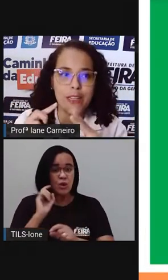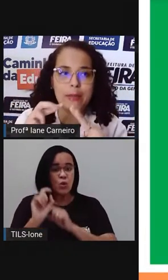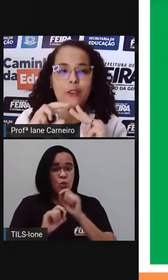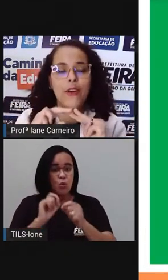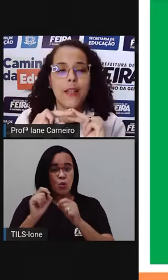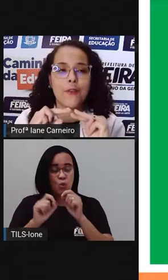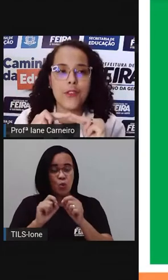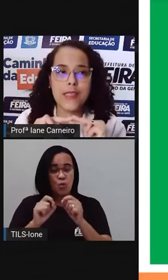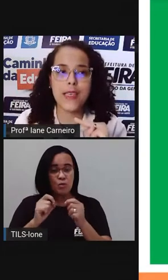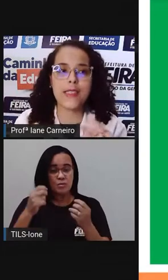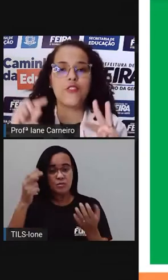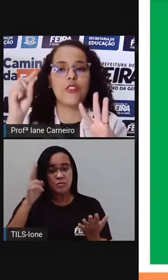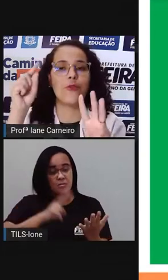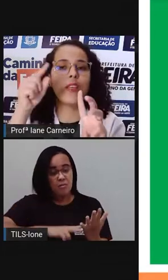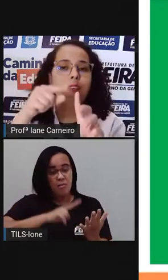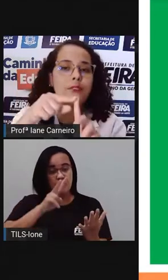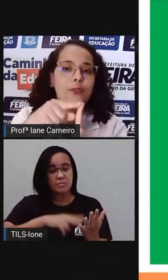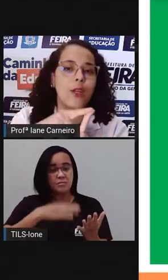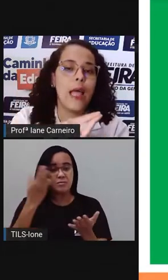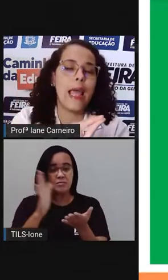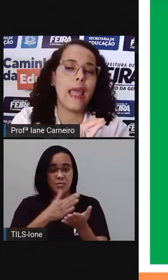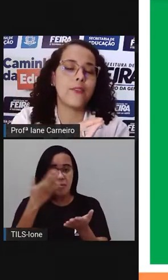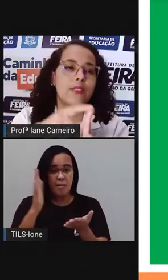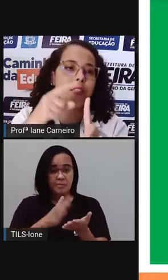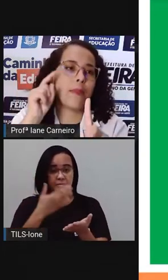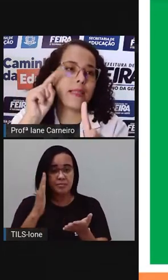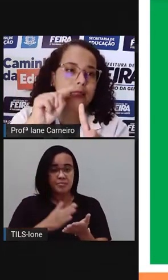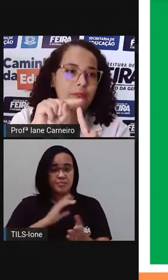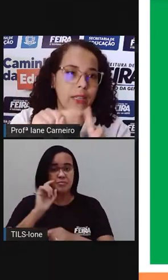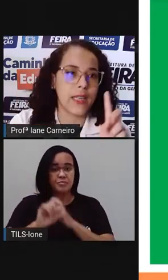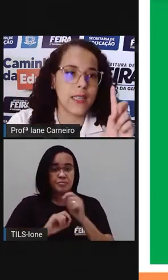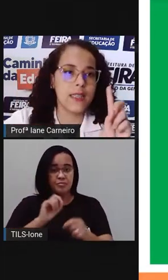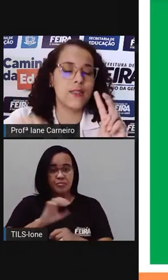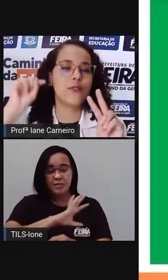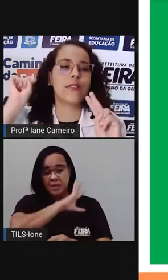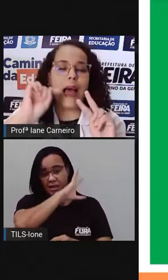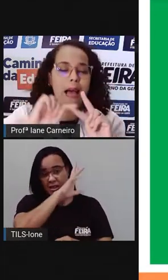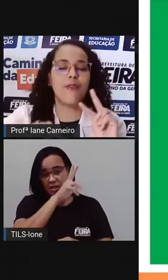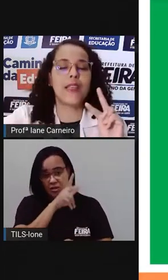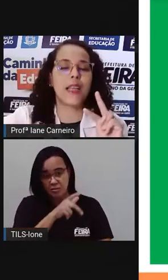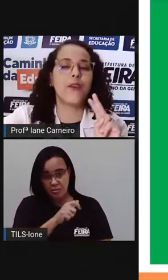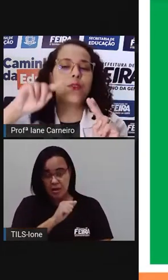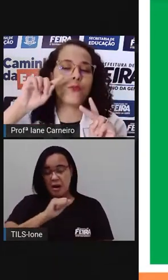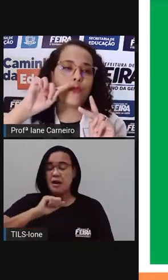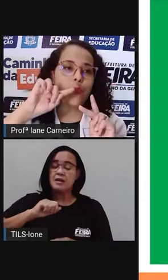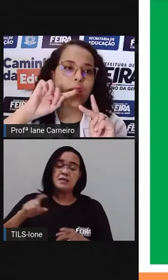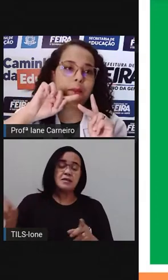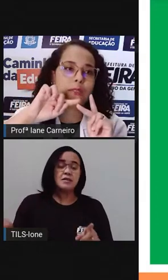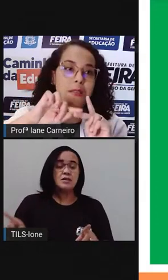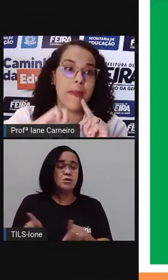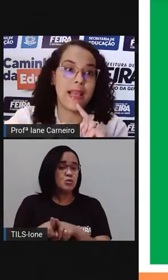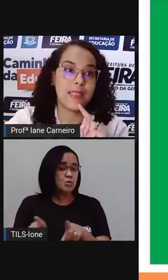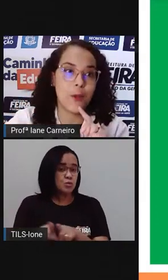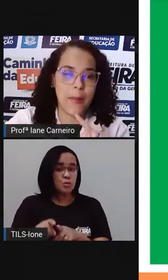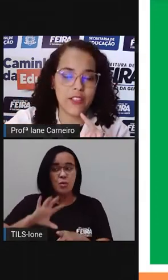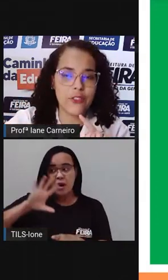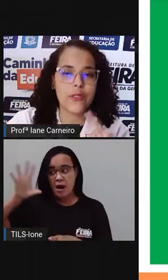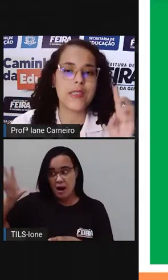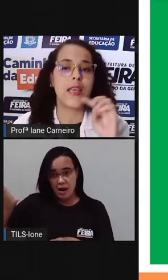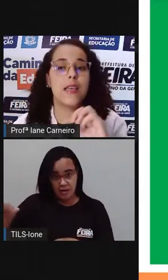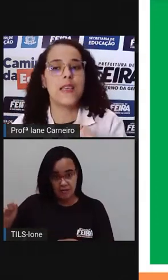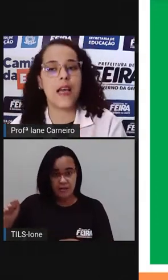um livro, lembra que eu falei com vocês que tinha o livro dos animais africanos, da África, né? Os animais